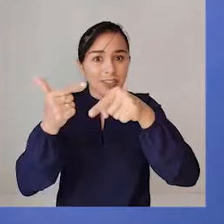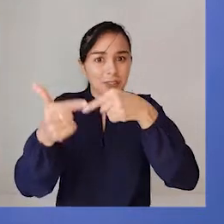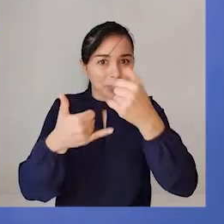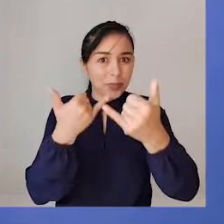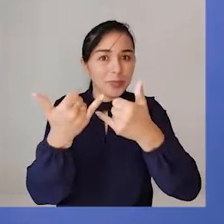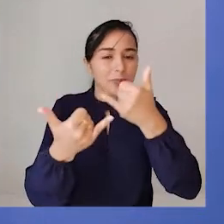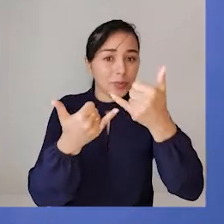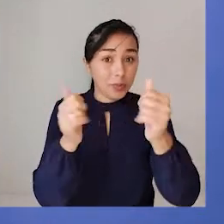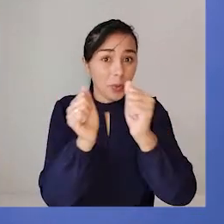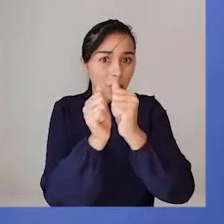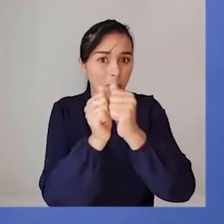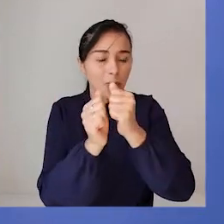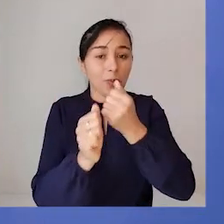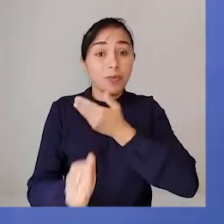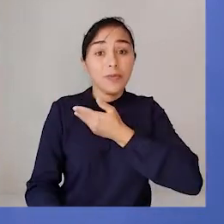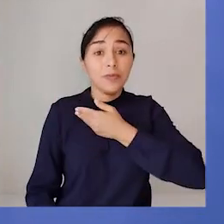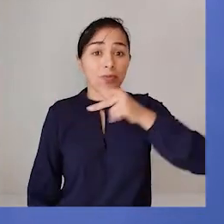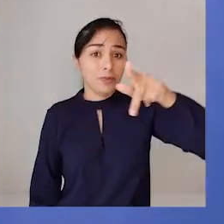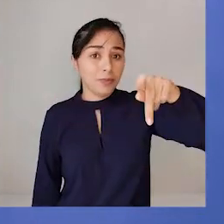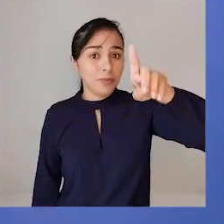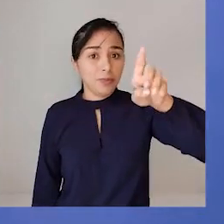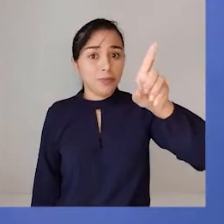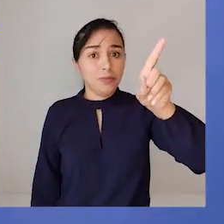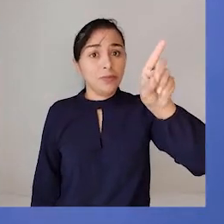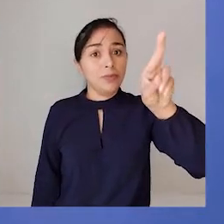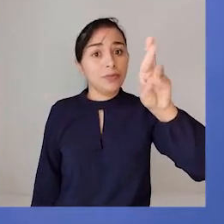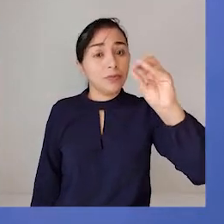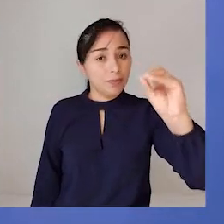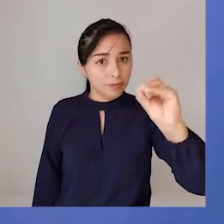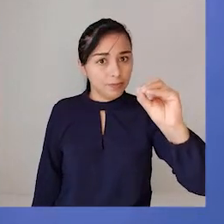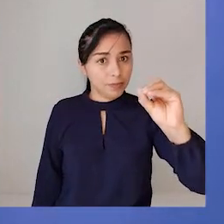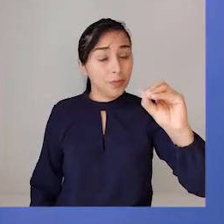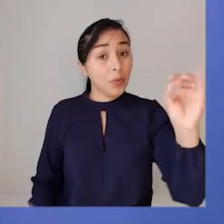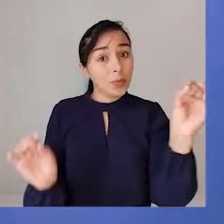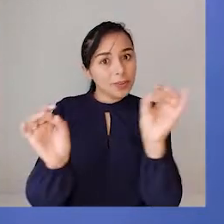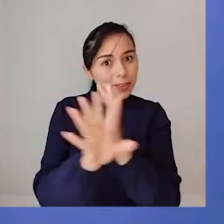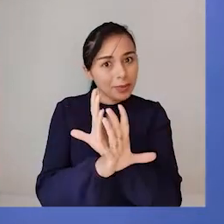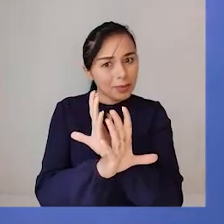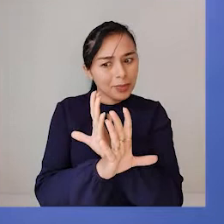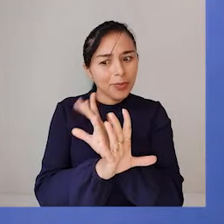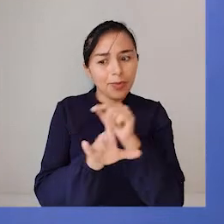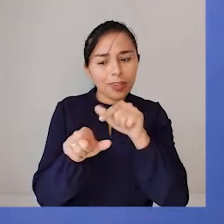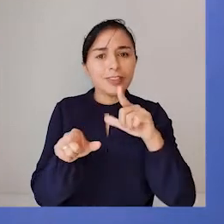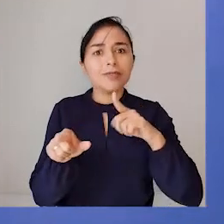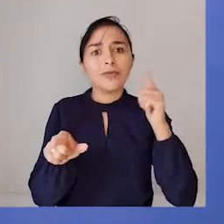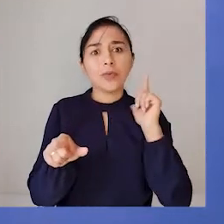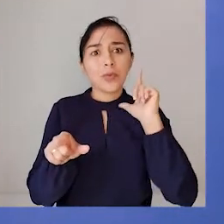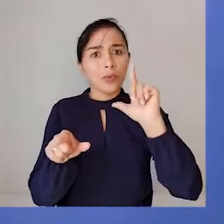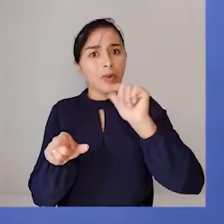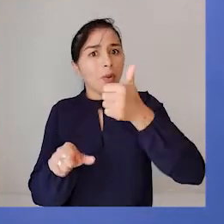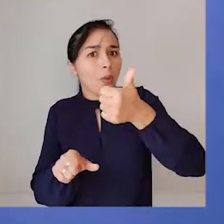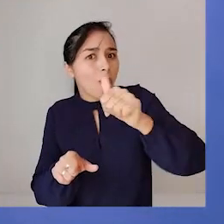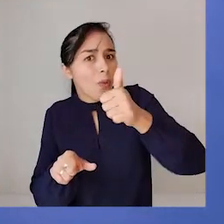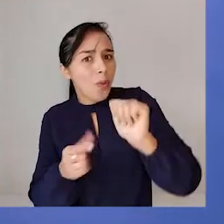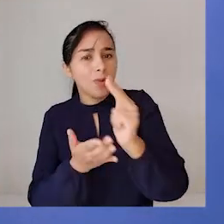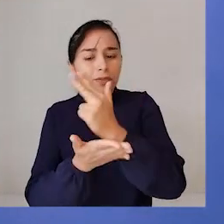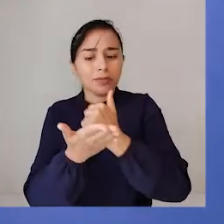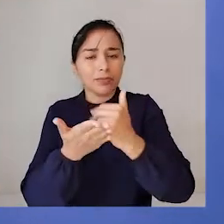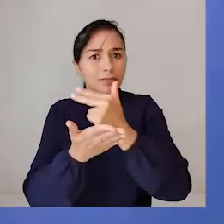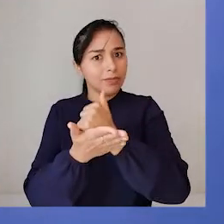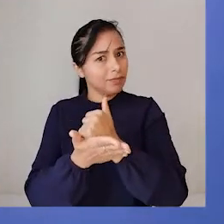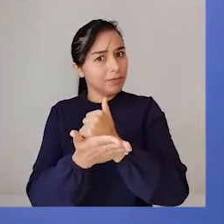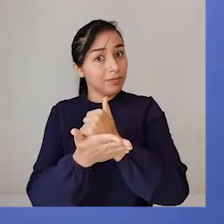com seu amigo Pedro. No final da jogada, ele estava com onze figurinhas. O que nós vamos